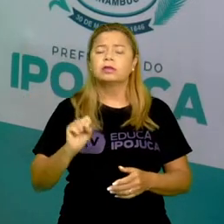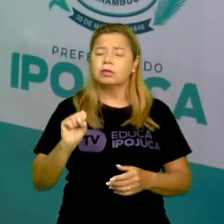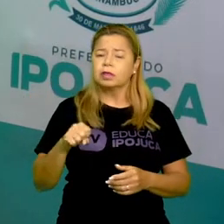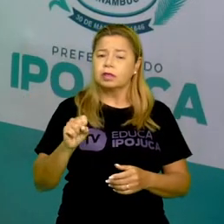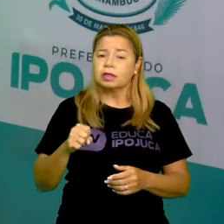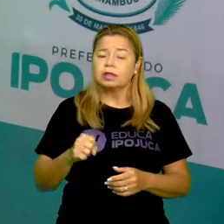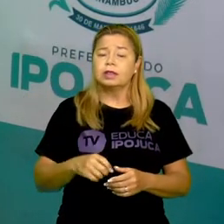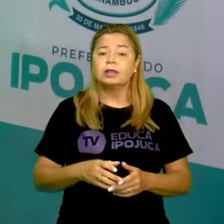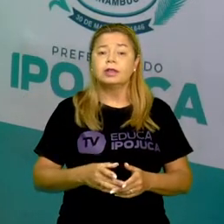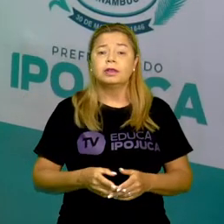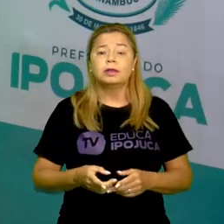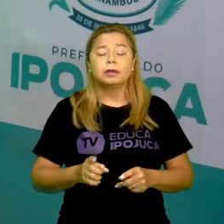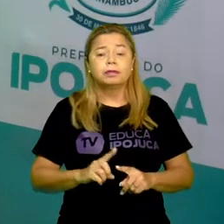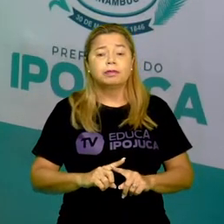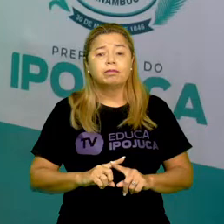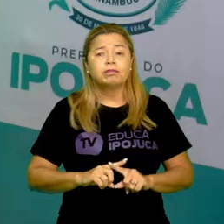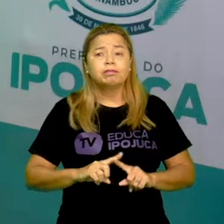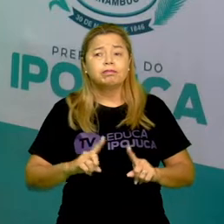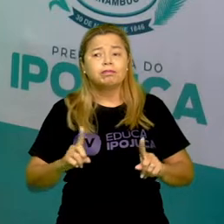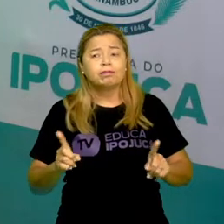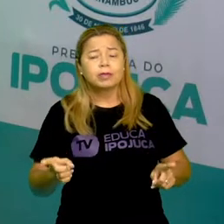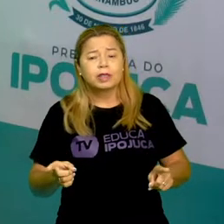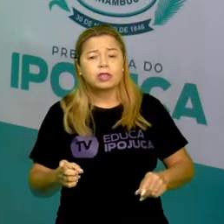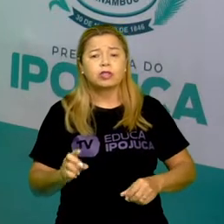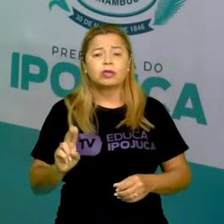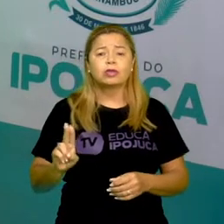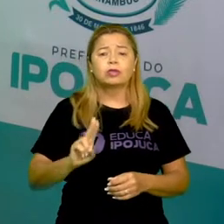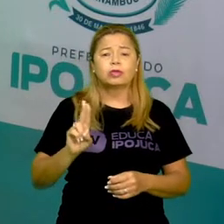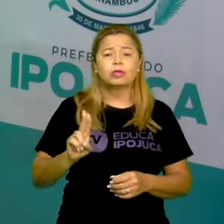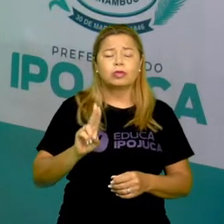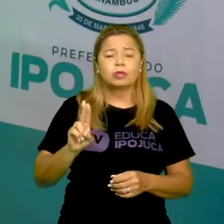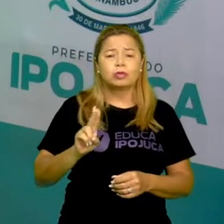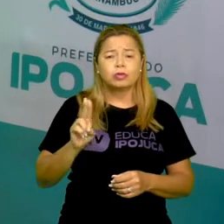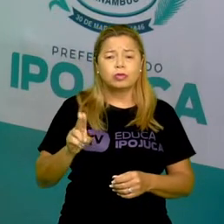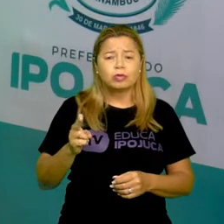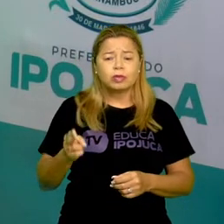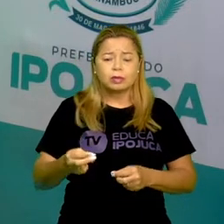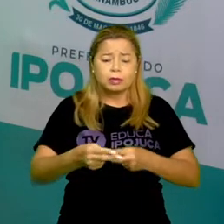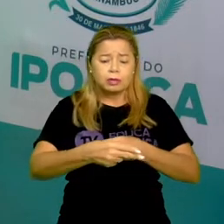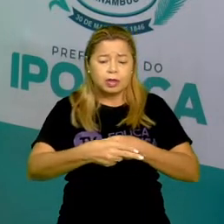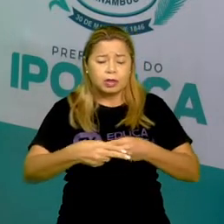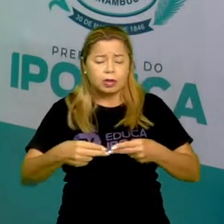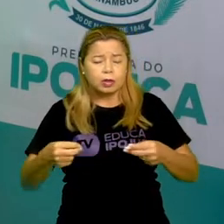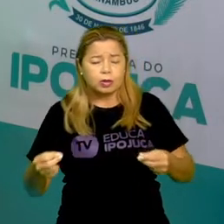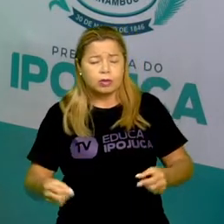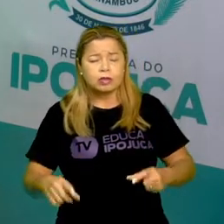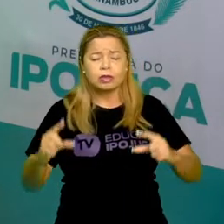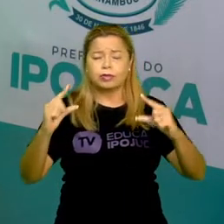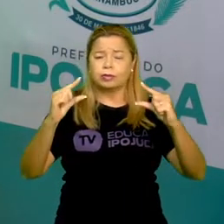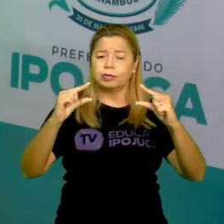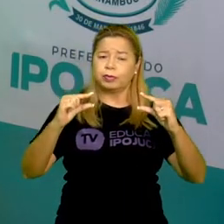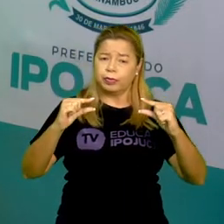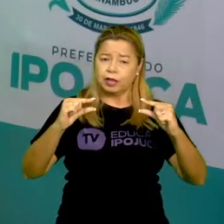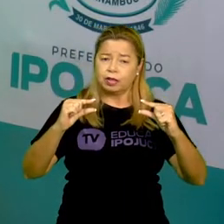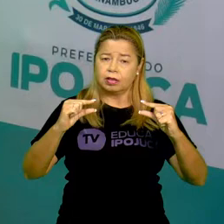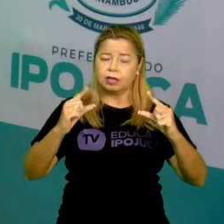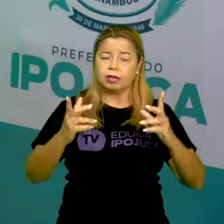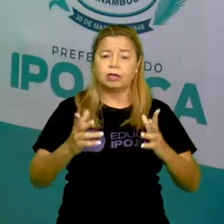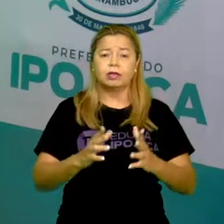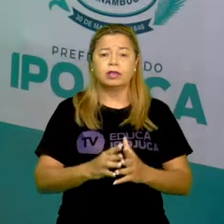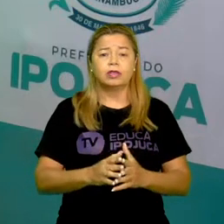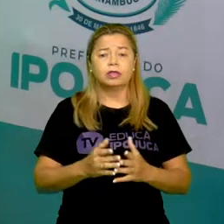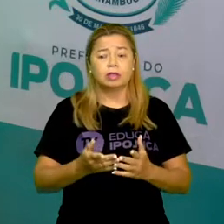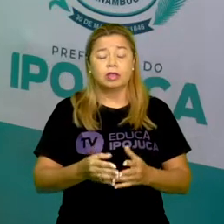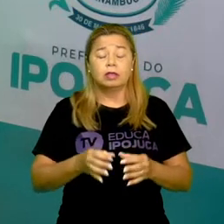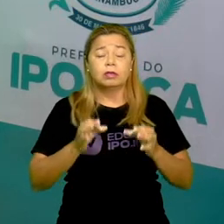unidades de medida que são utilizadas para objetos menores, para comprimentos menores. O mais